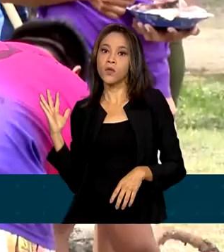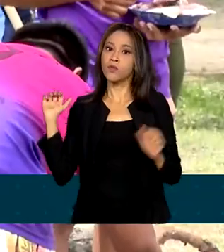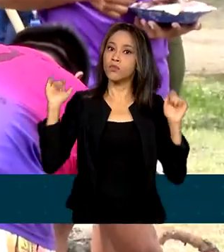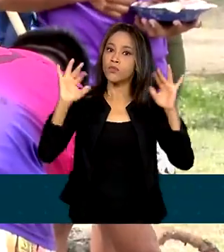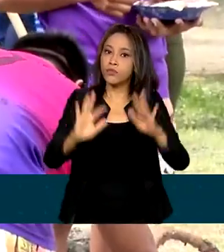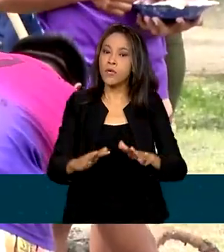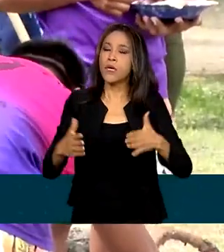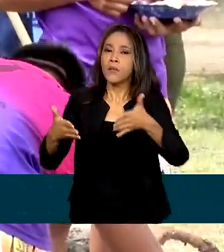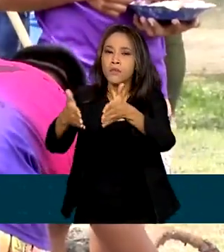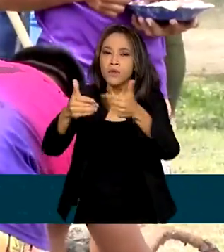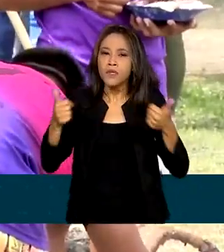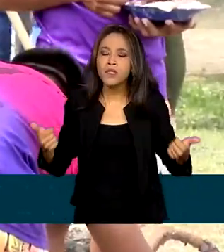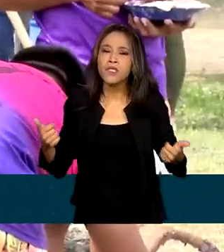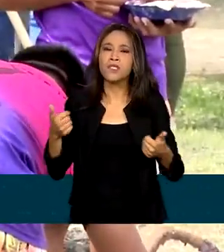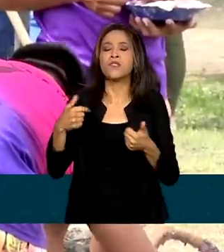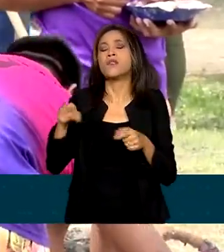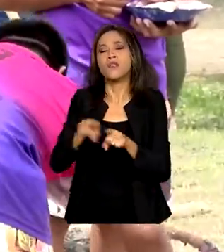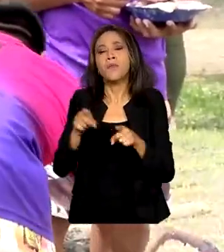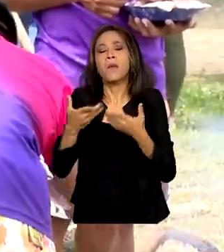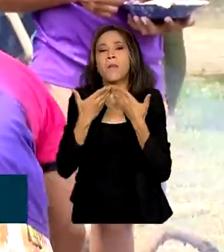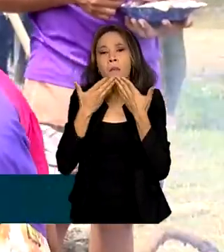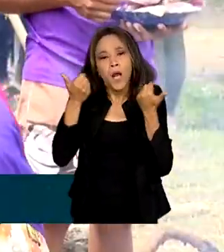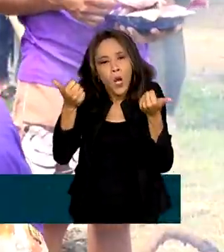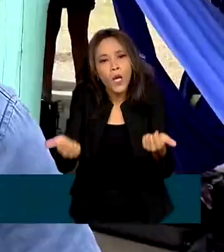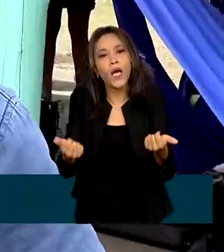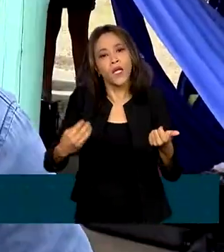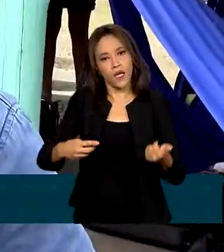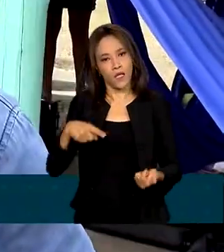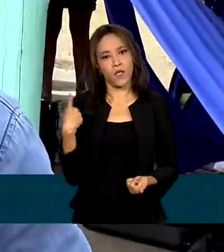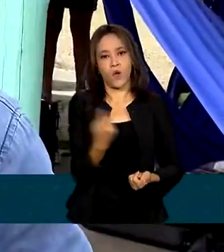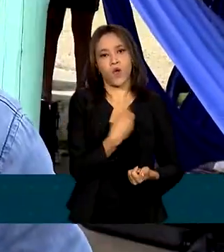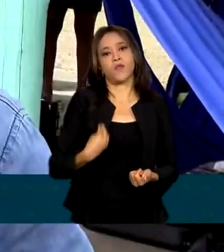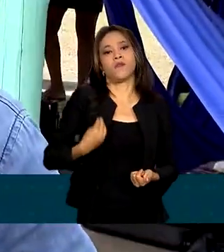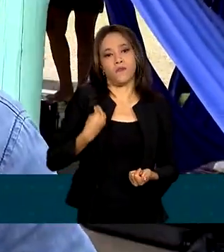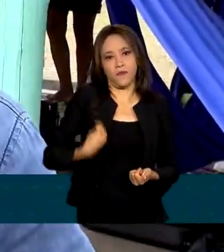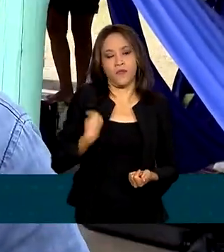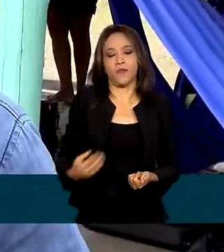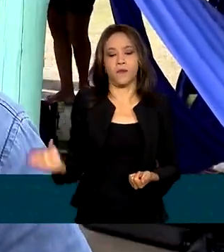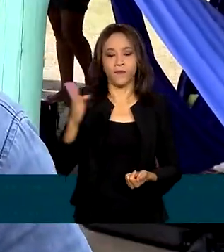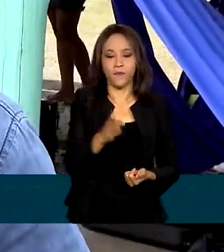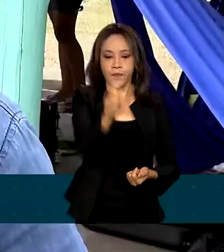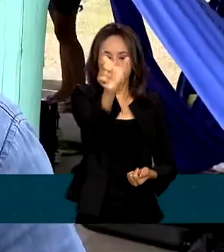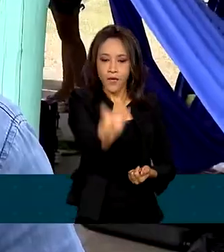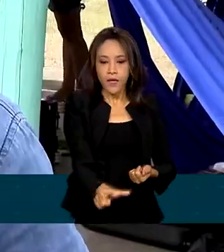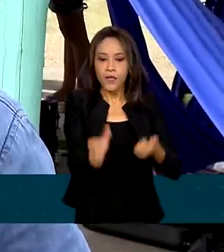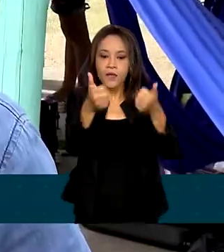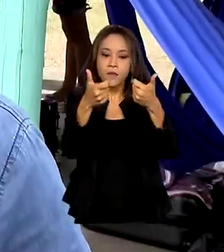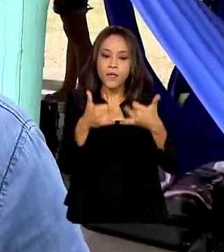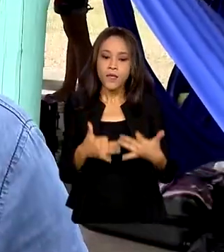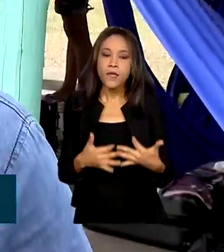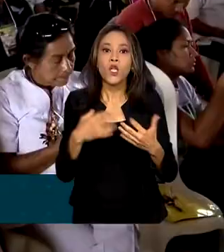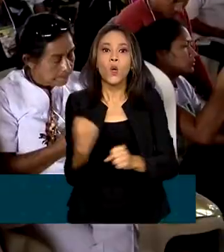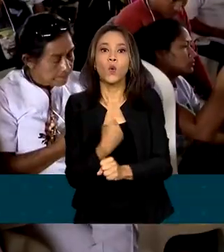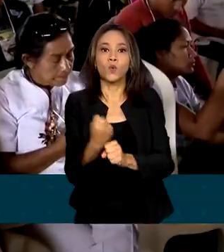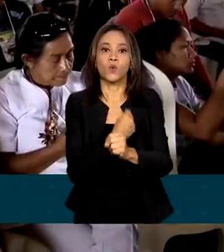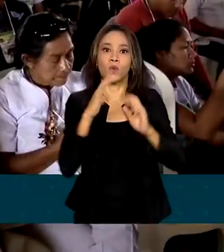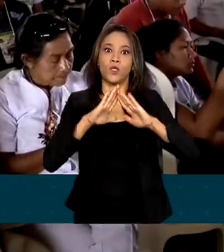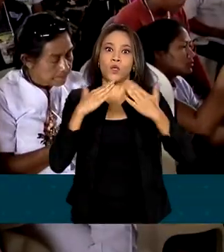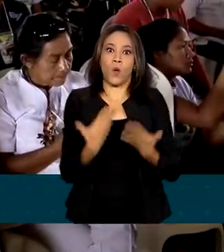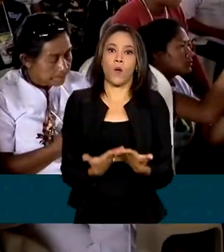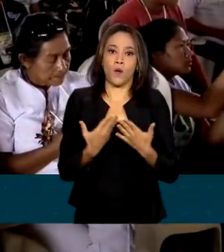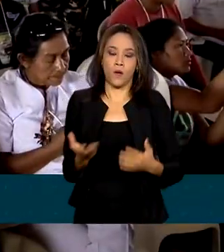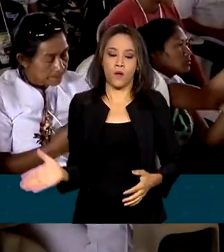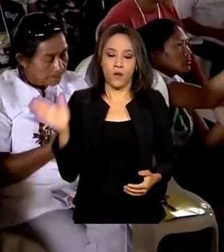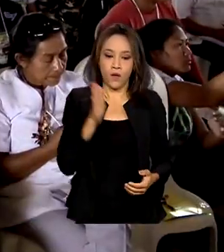buscar e melhorar nossa situação indígena. A minha preocupação é construir a escola. Durante o